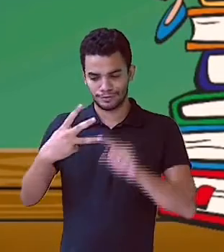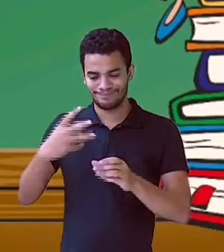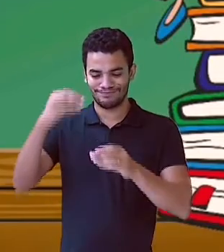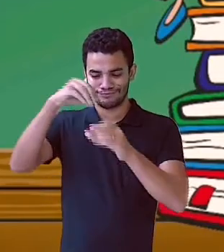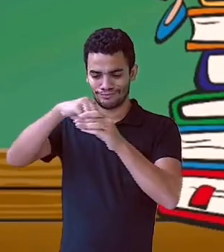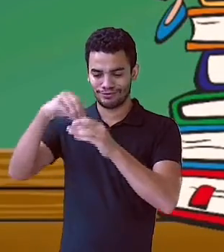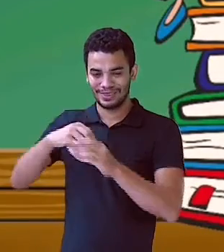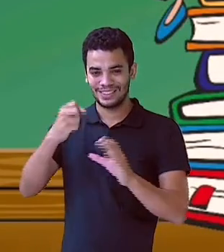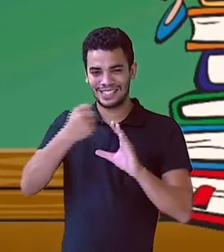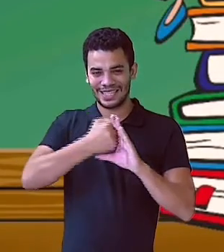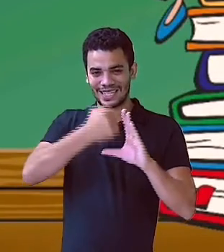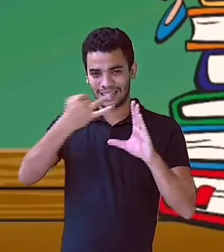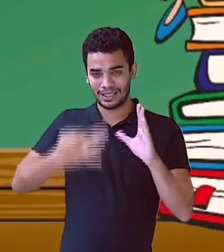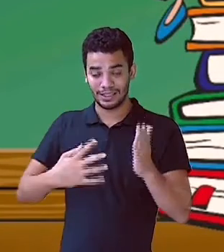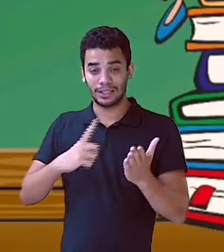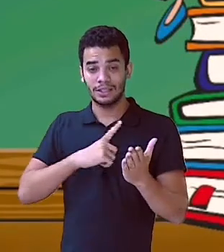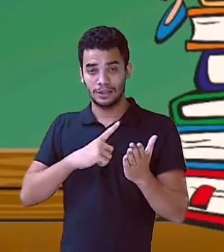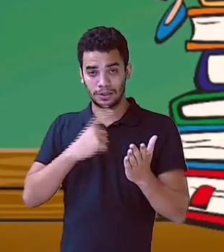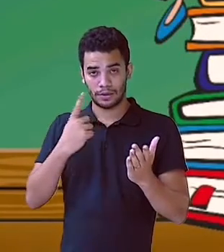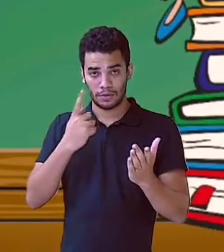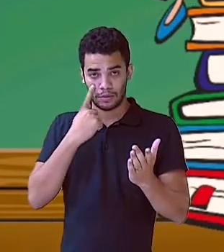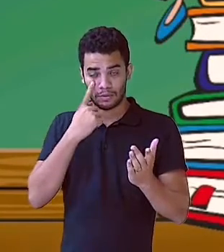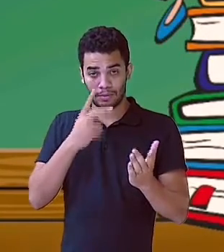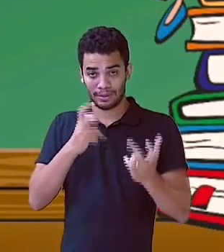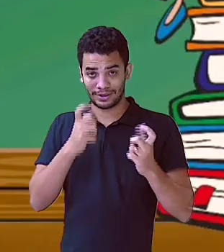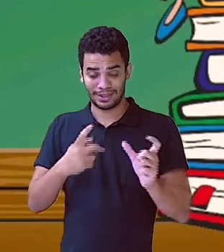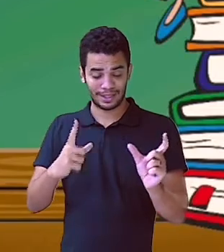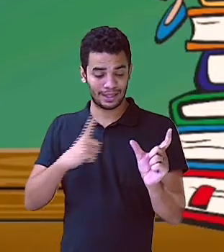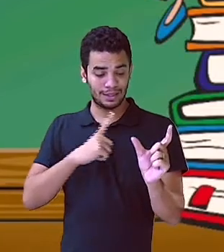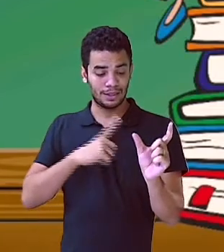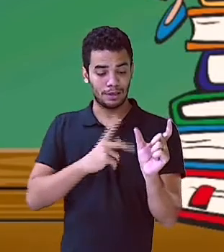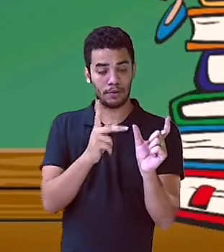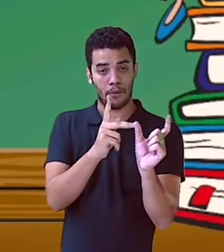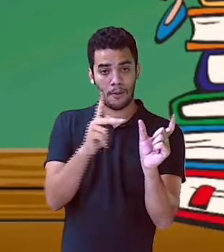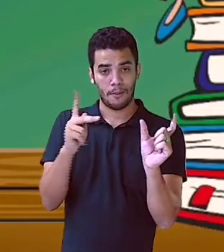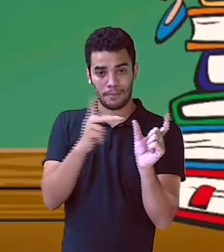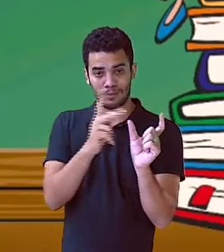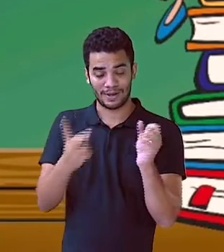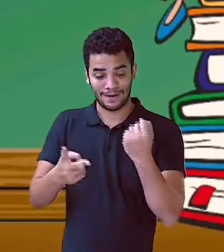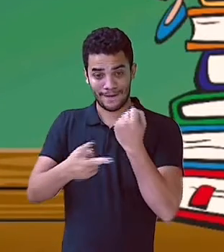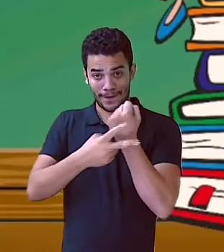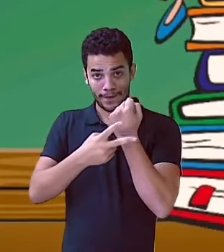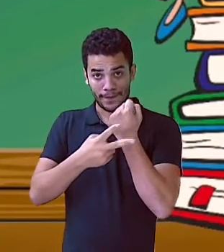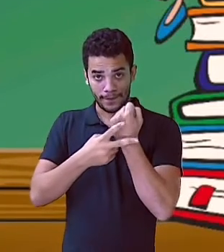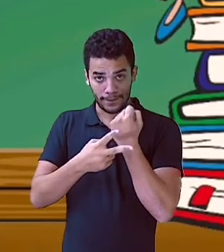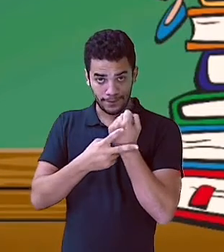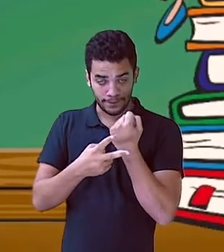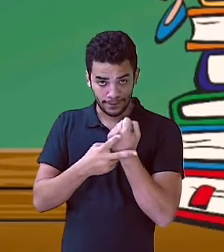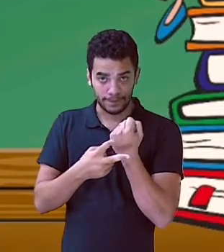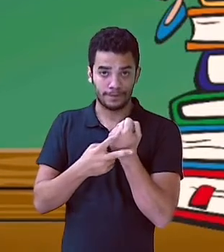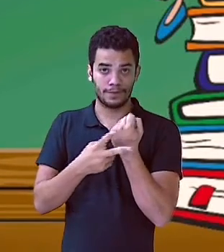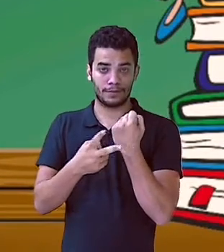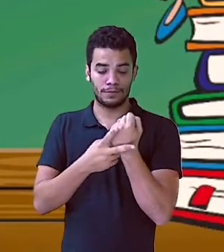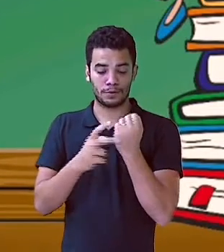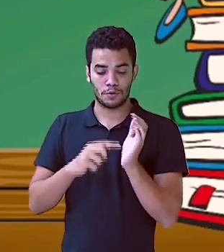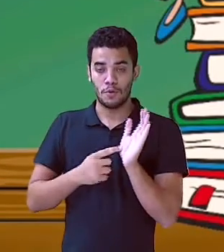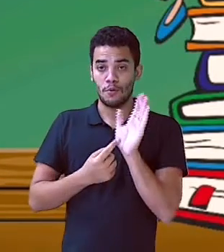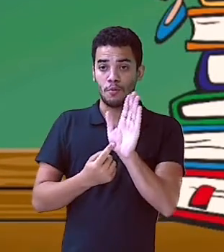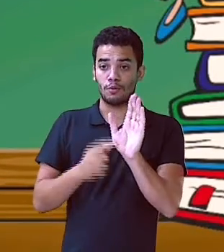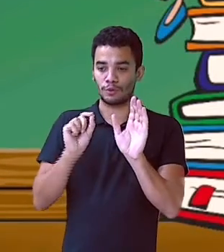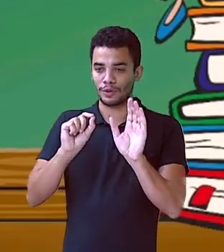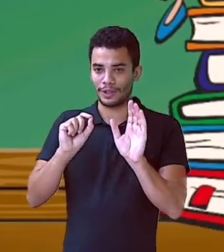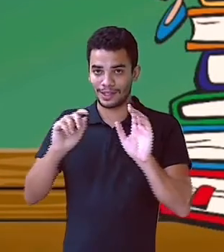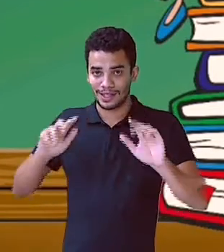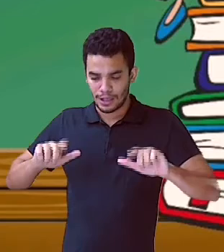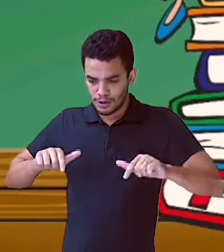três tipos. Temos o predicado verbal, que é o verbo nocional. É o verbo que indica a ação.